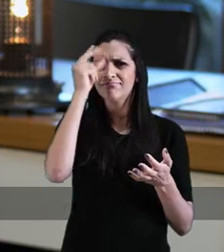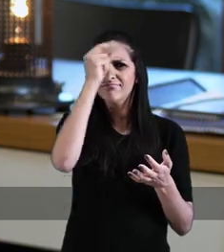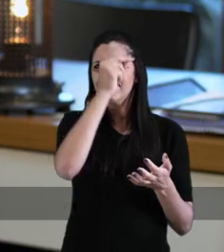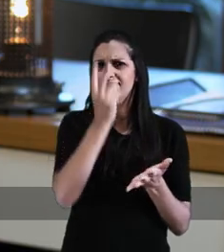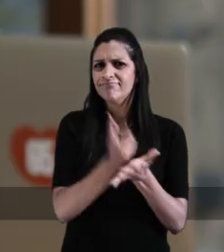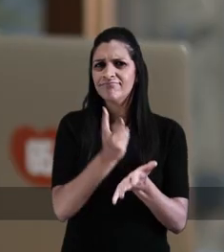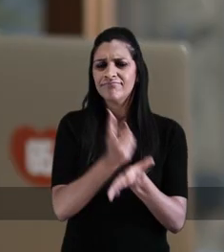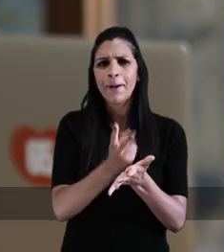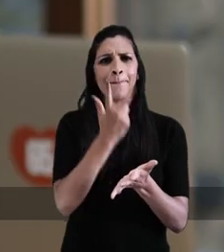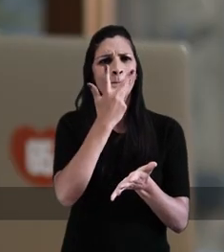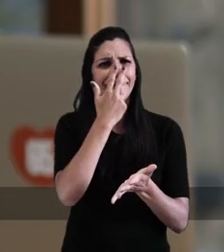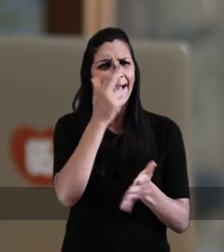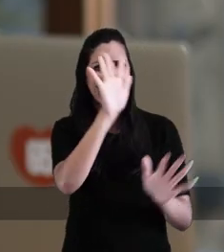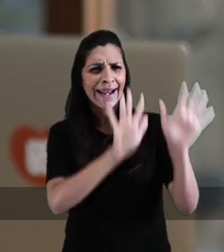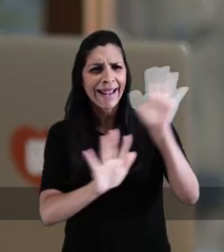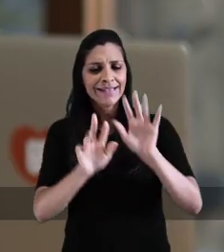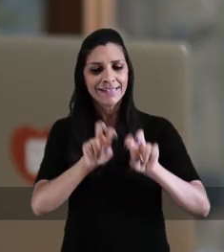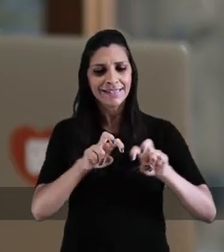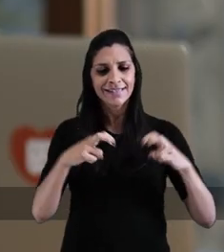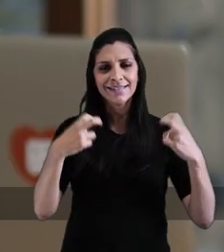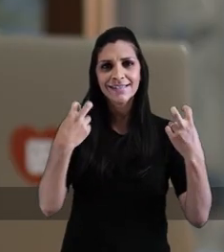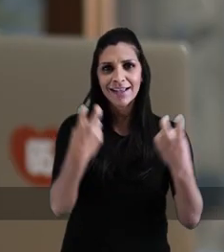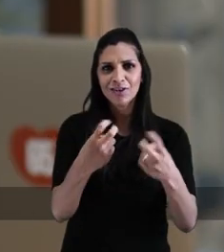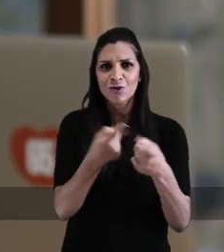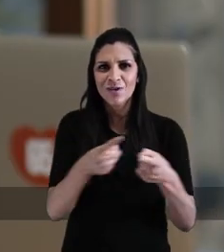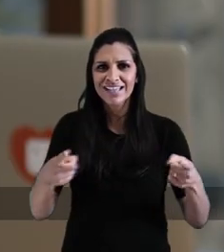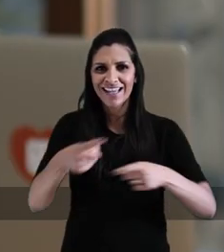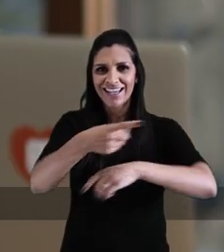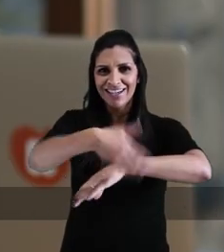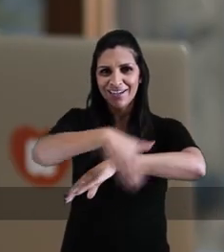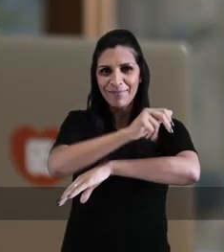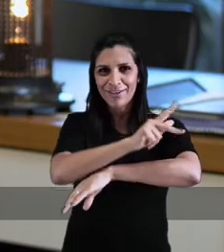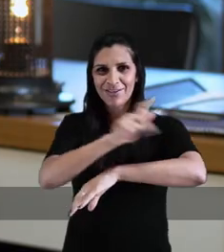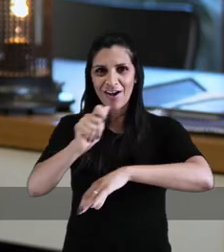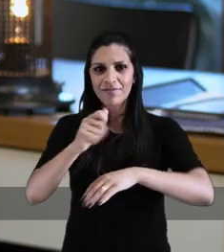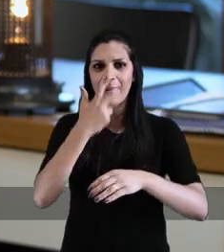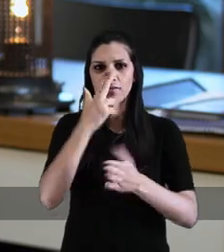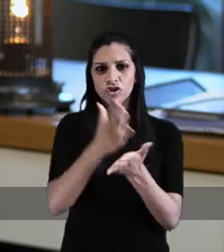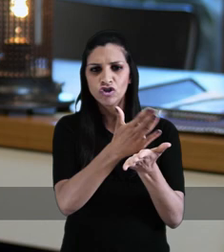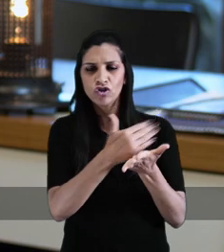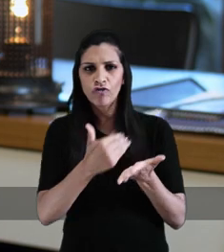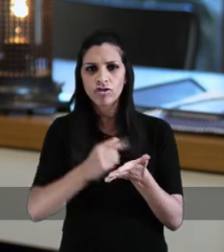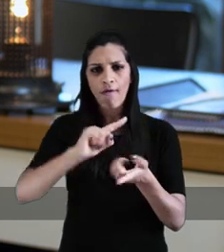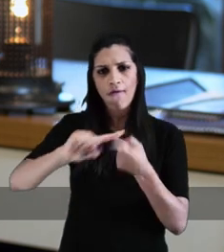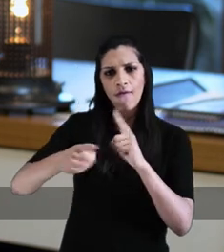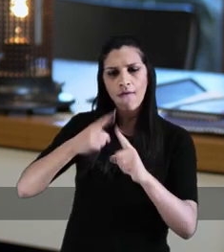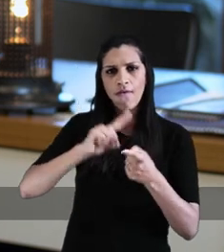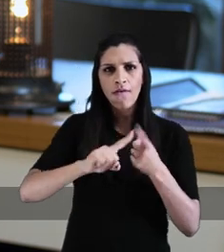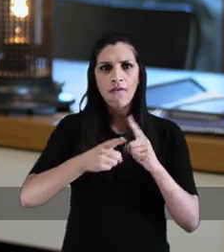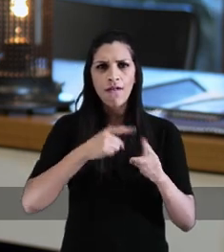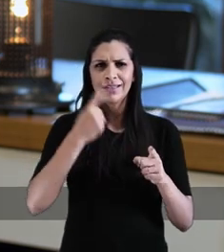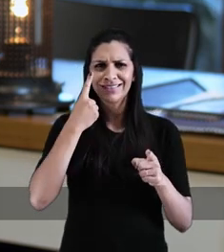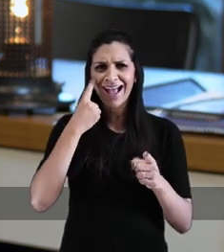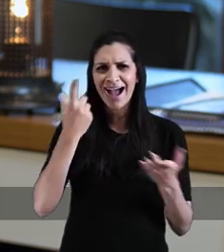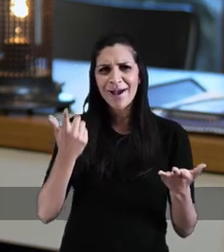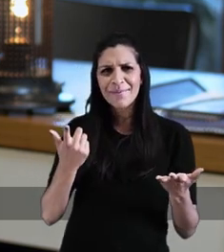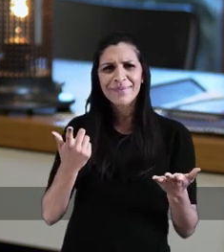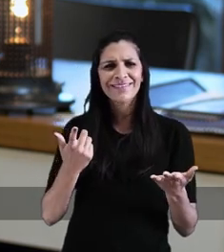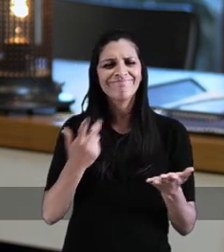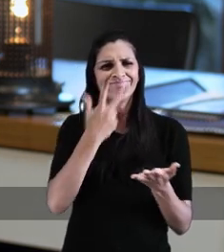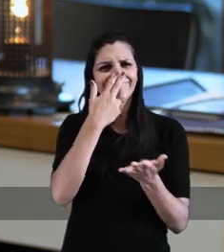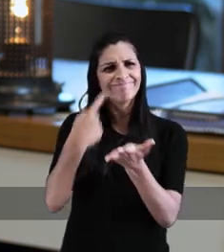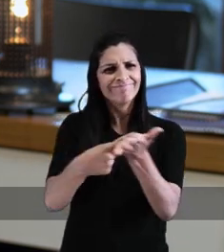ocupa a prefeitura. Eu tenho às vezes a impressão de que eles sentam numa mesa de uma churrascaria ali na protase, pegam e falam, tu fica com isso, eu fico com aquilo e passam